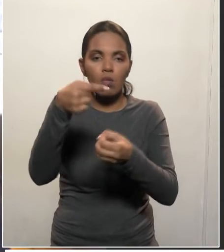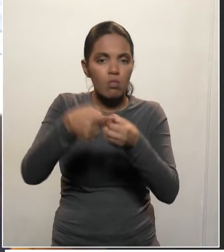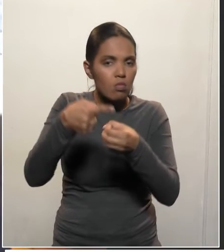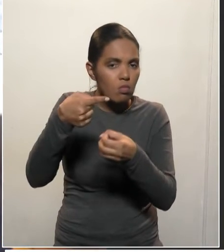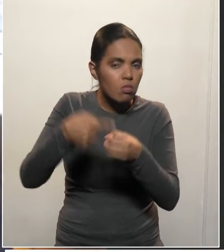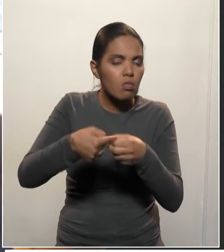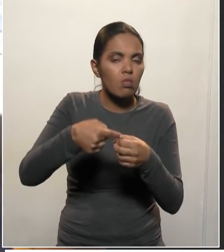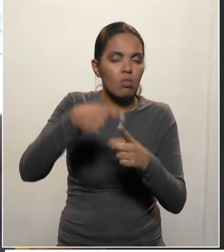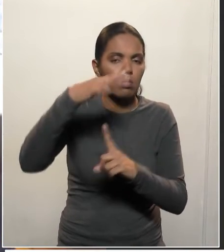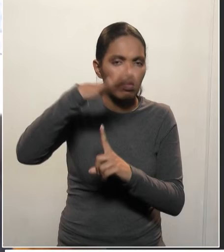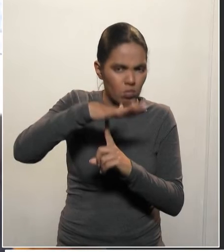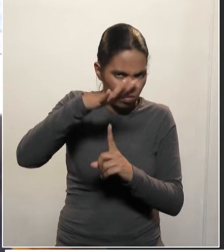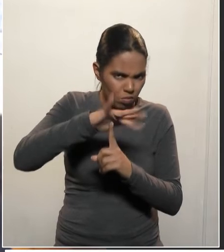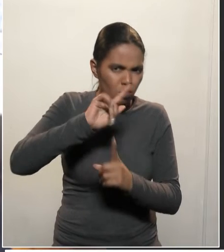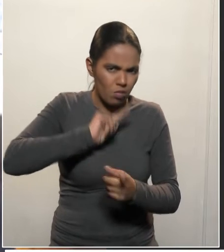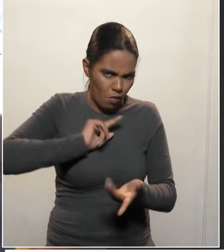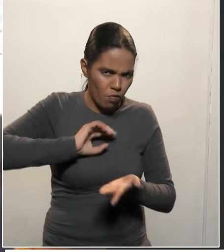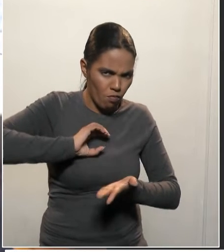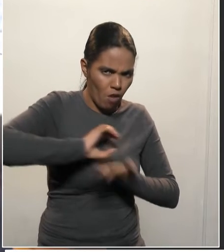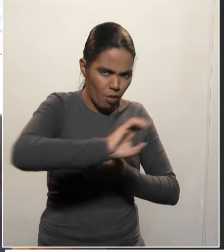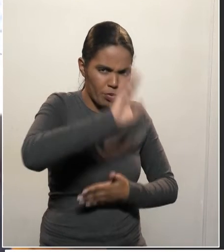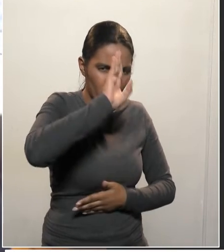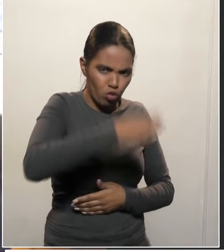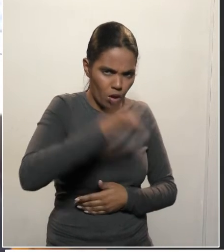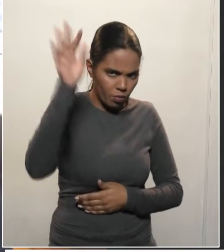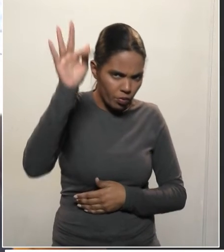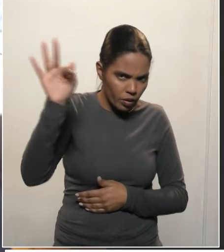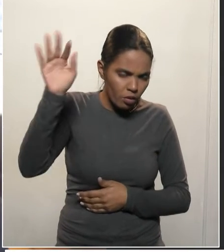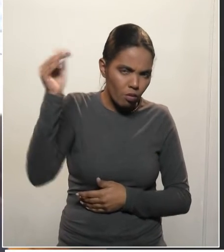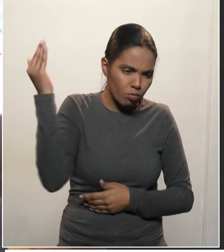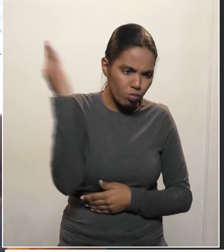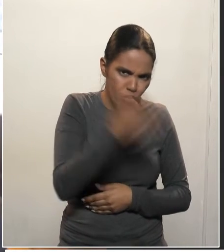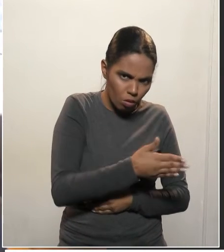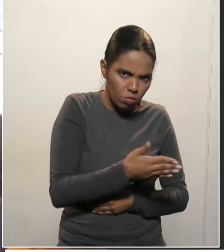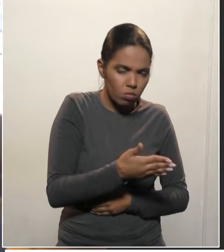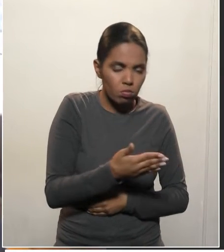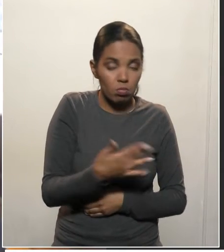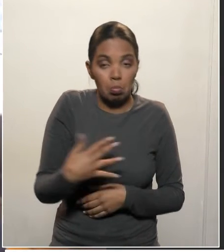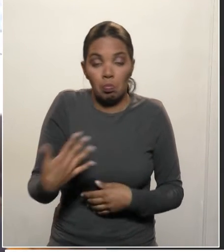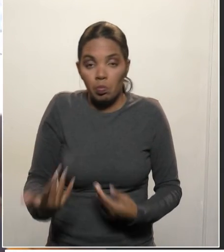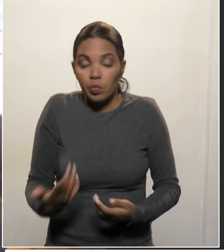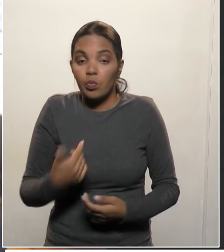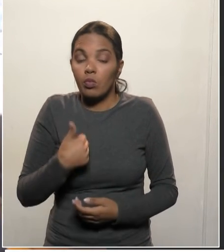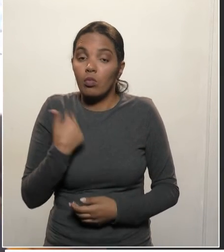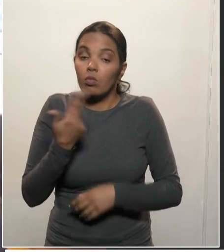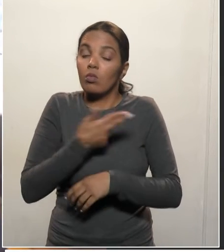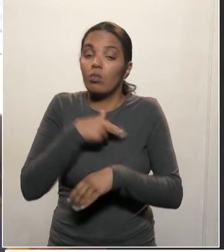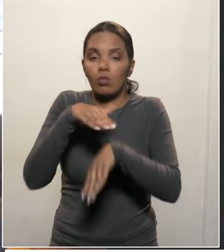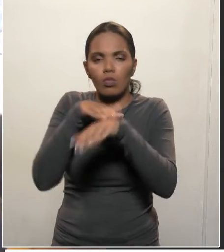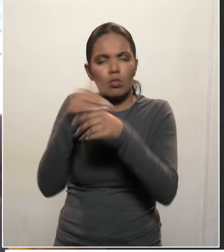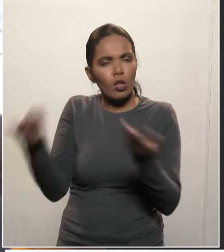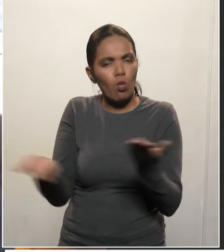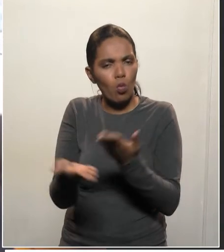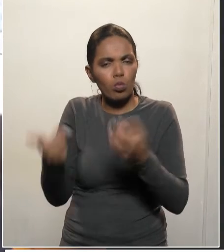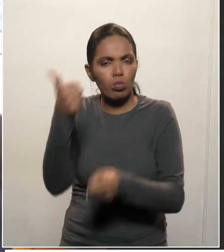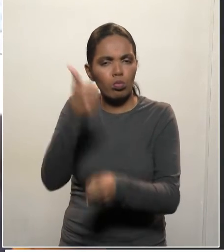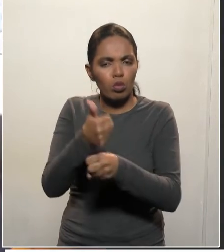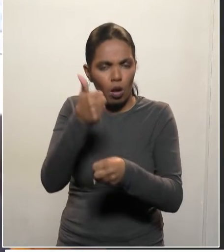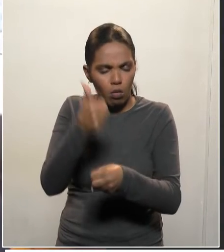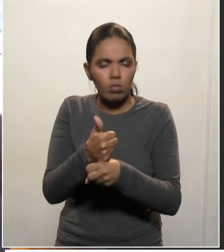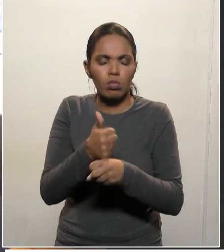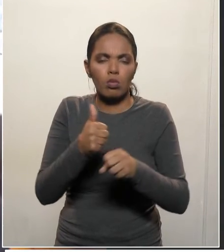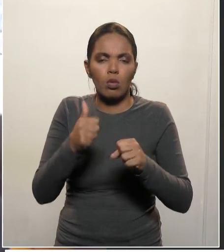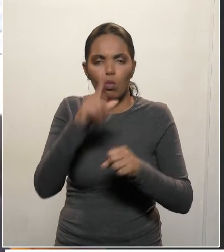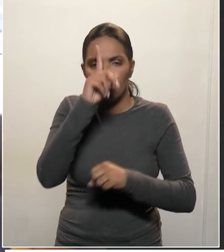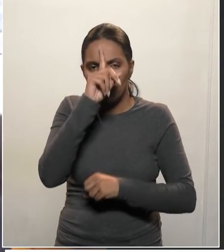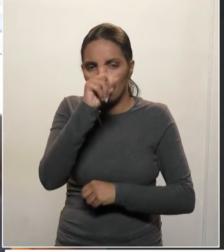do Paraná receberam diretamente recursos. Eu conversava hoje com o diretor da Santa Casa de Londrina, e ele me